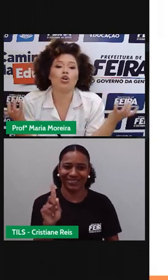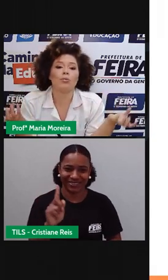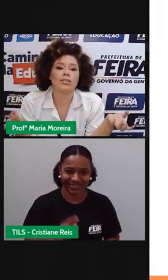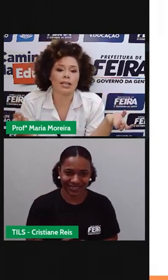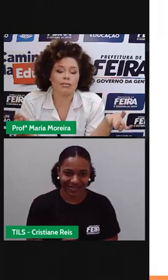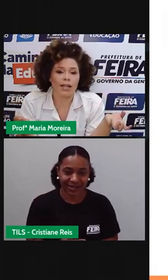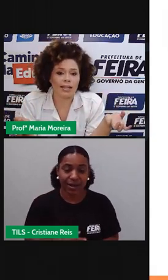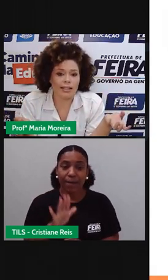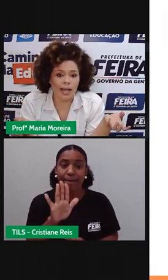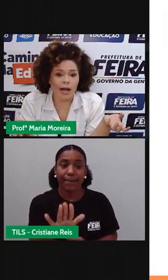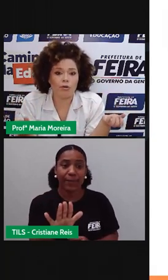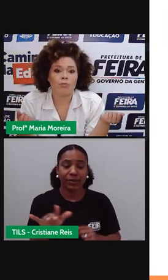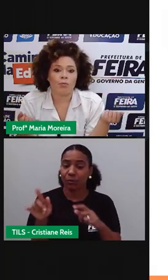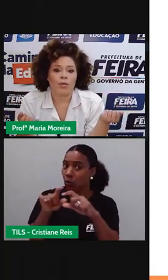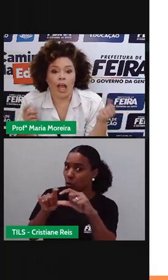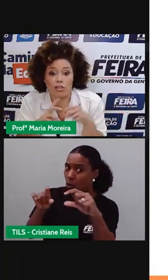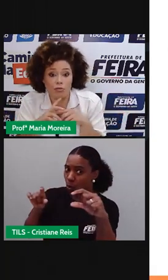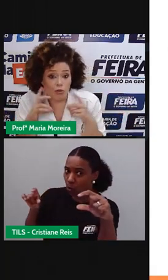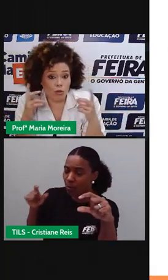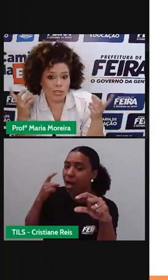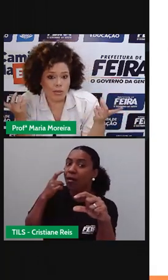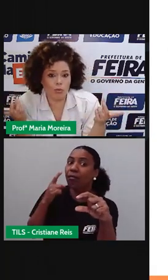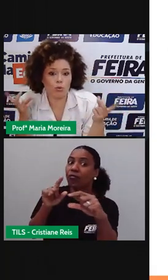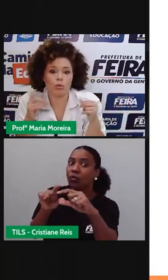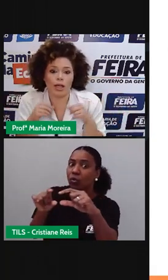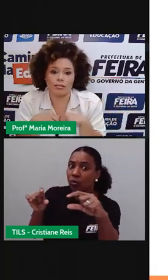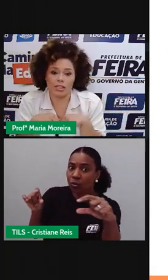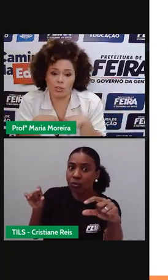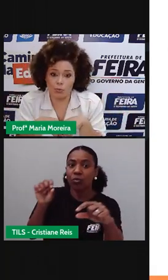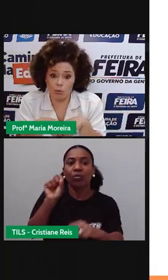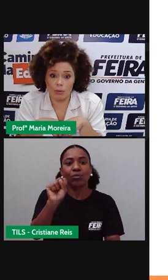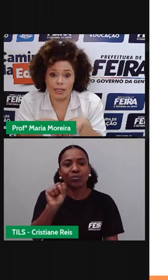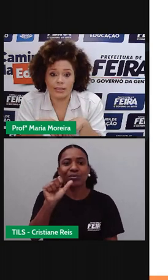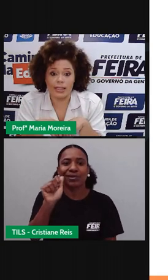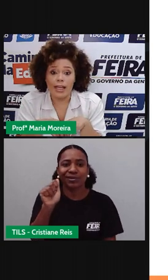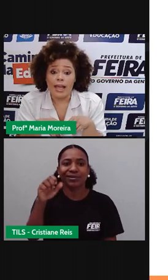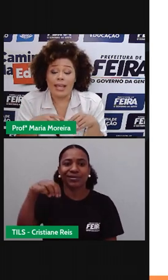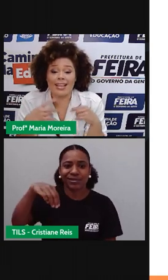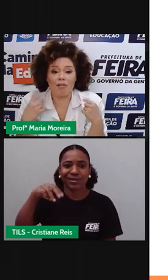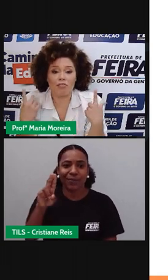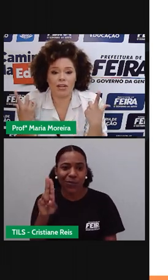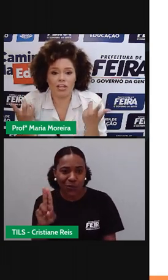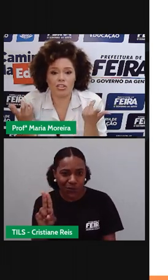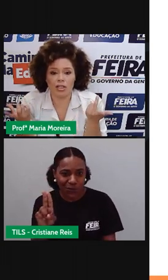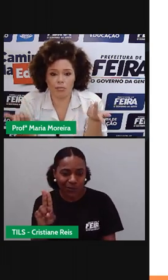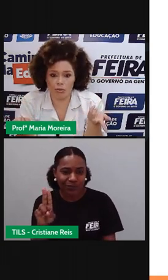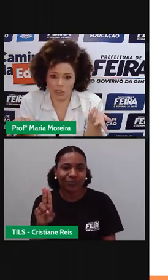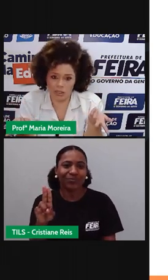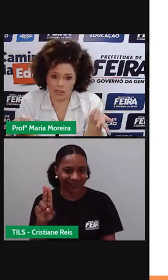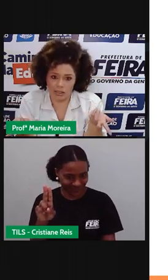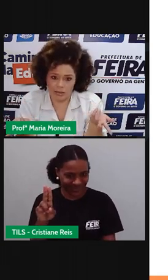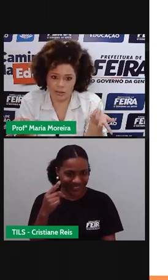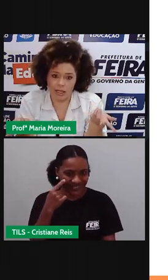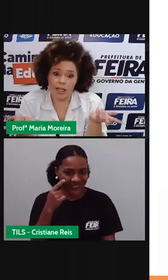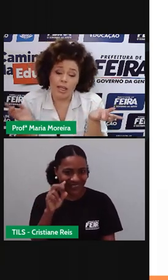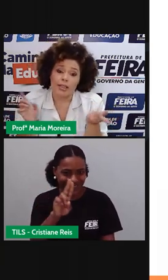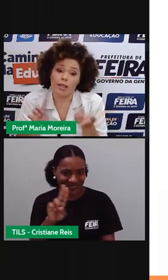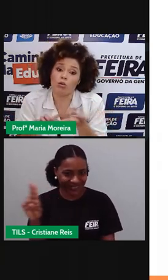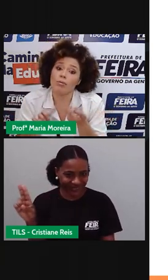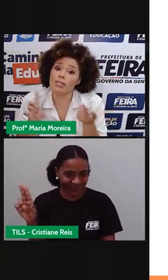O nome escrito na lateral. A gente vê o nome SAMU, no caso das públicas, né? E na frente da ambulância,